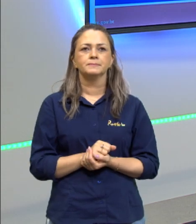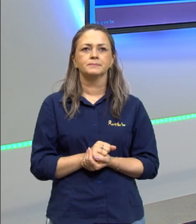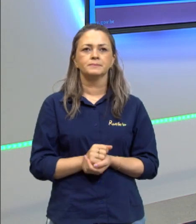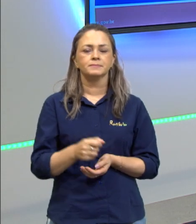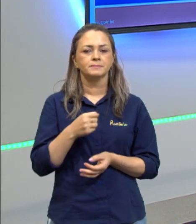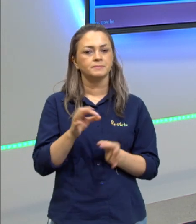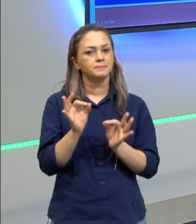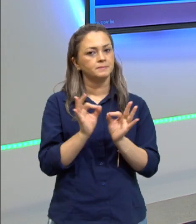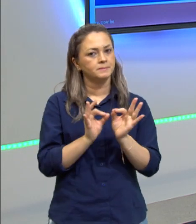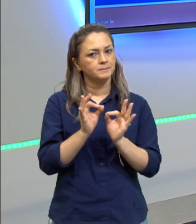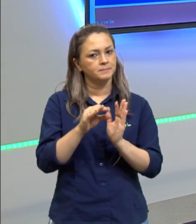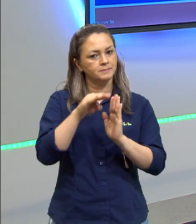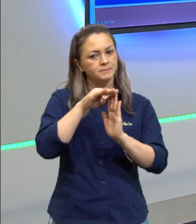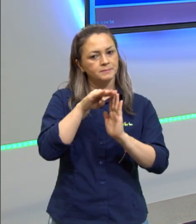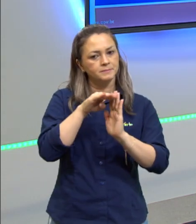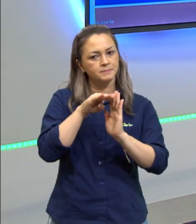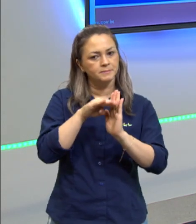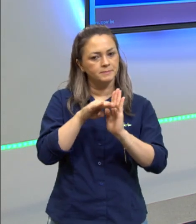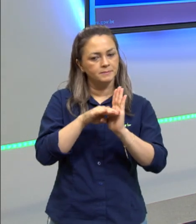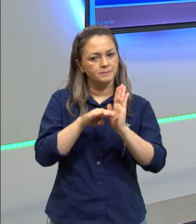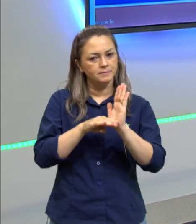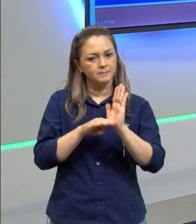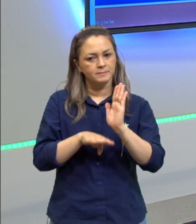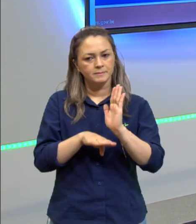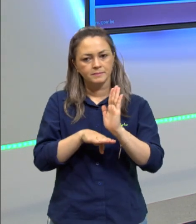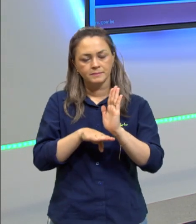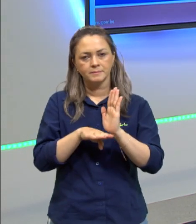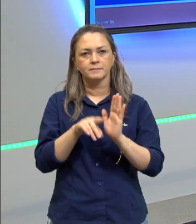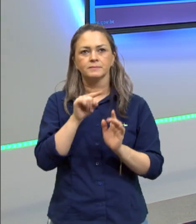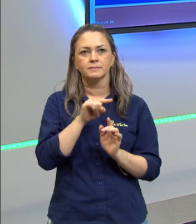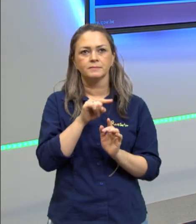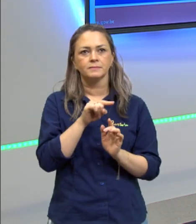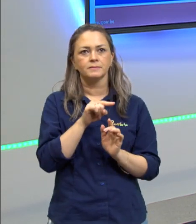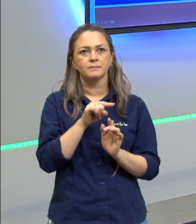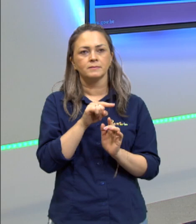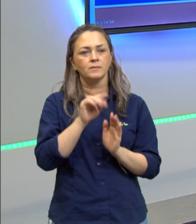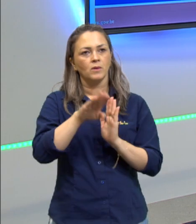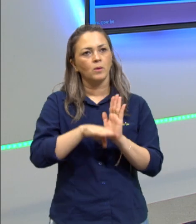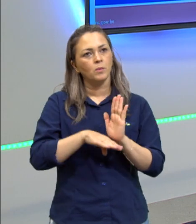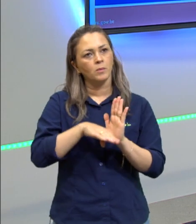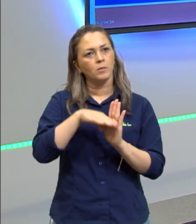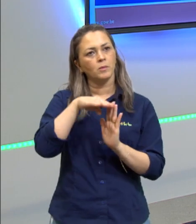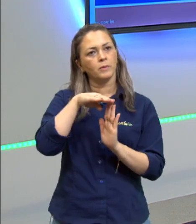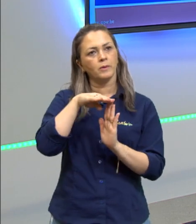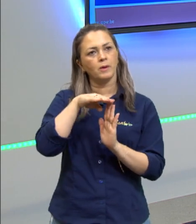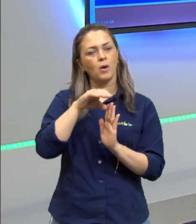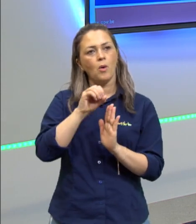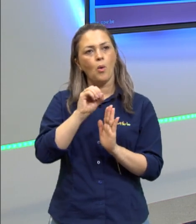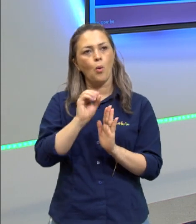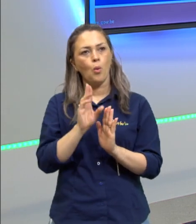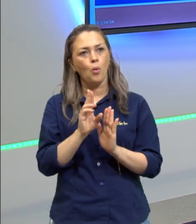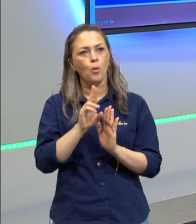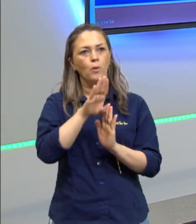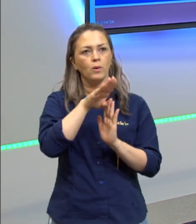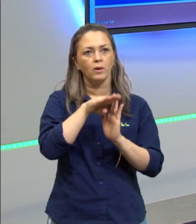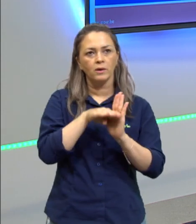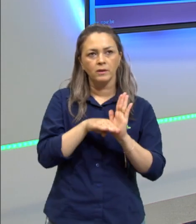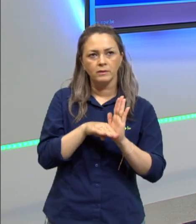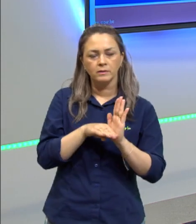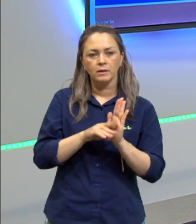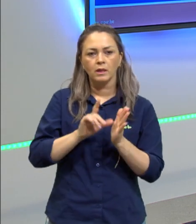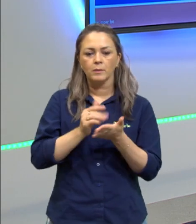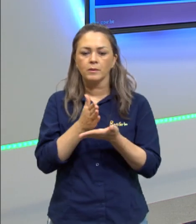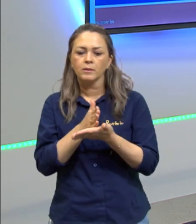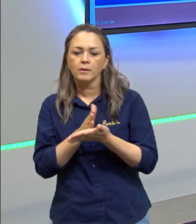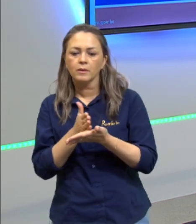preciso organizá-los de maneira a obter este rol numa ordem crescente ou decrescente para pegar, então, esses